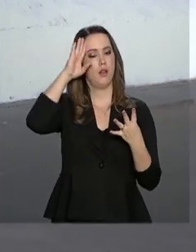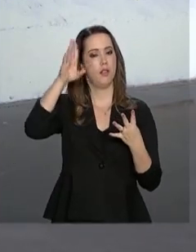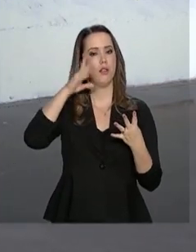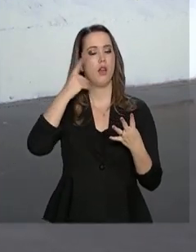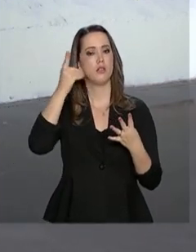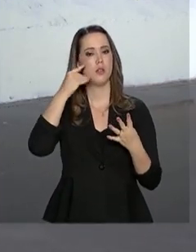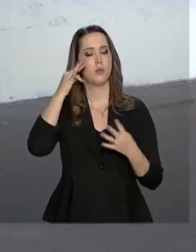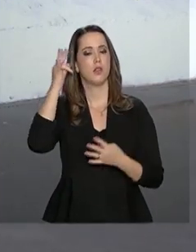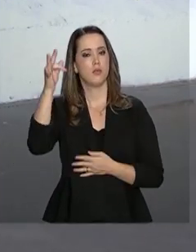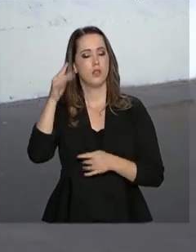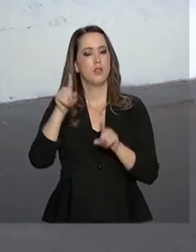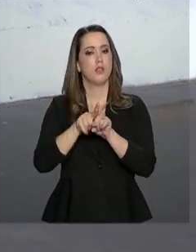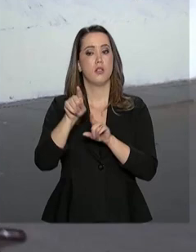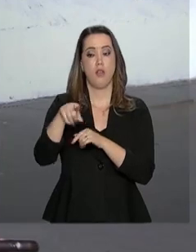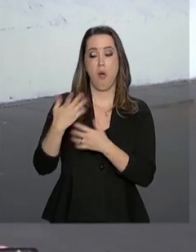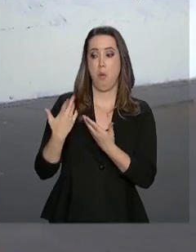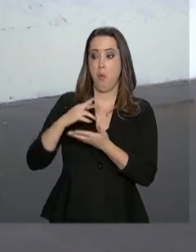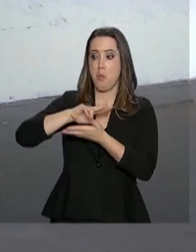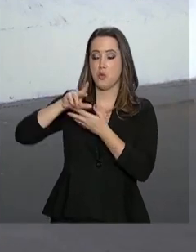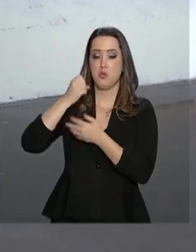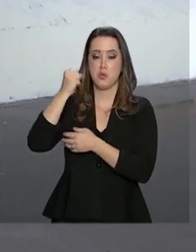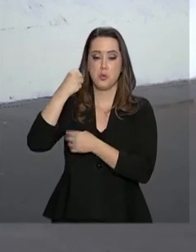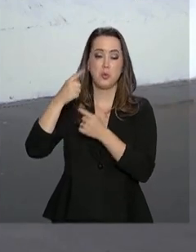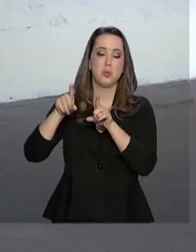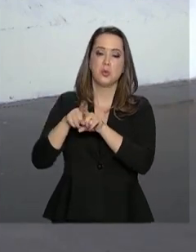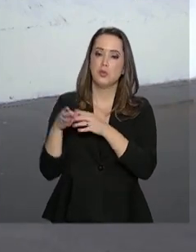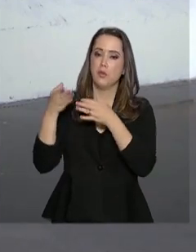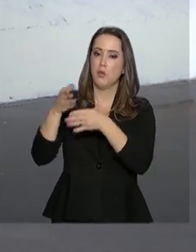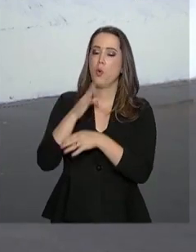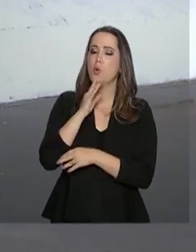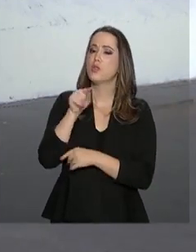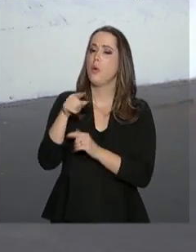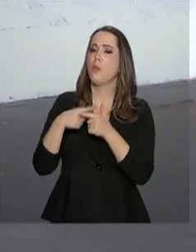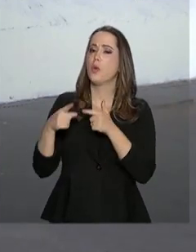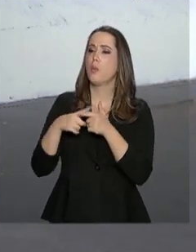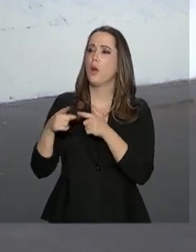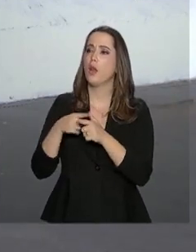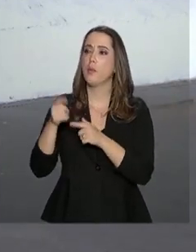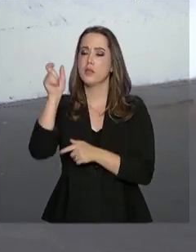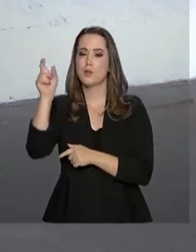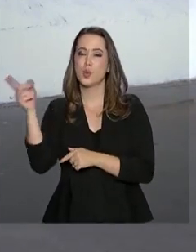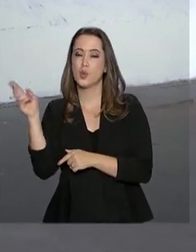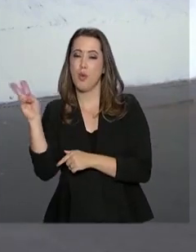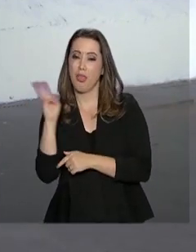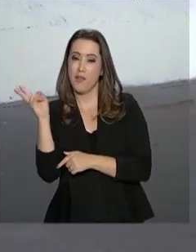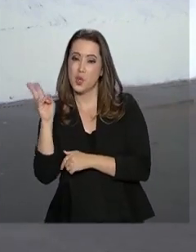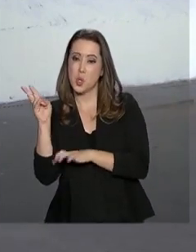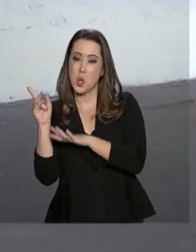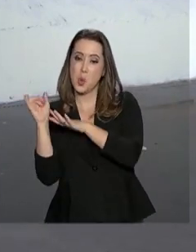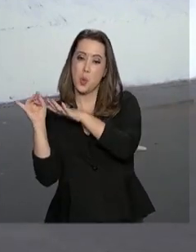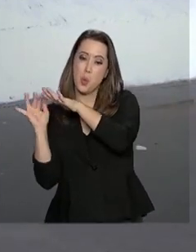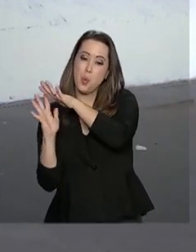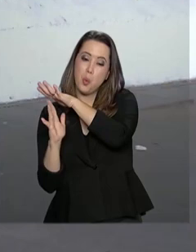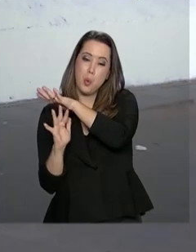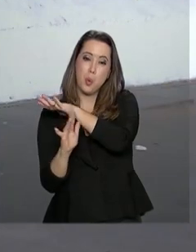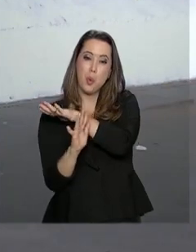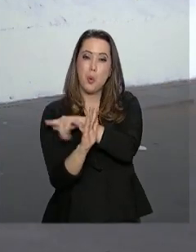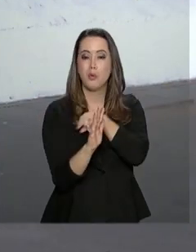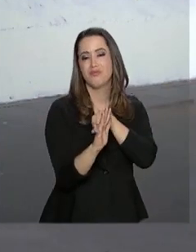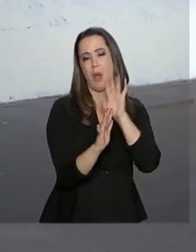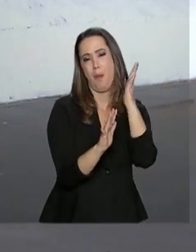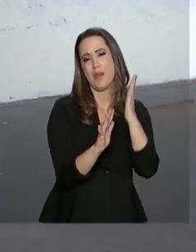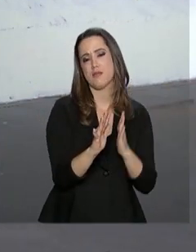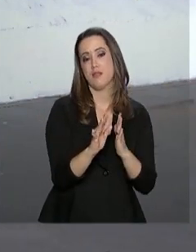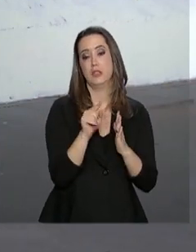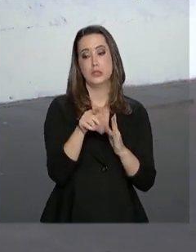parlamentares que vão até Roraima para conhecer a situação dos imigrantes venezuelanos e também ver quais ações foram tomadas para